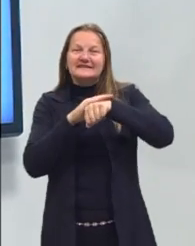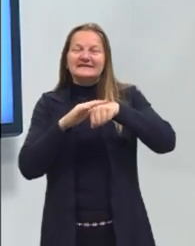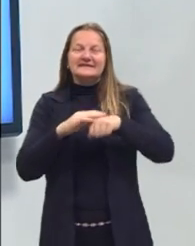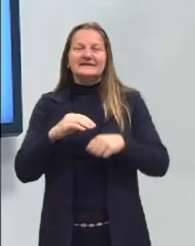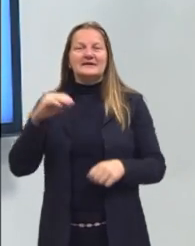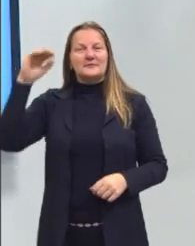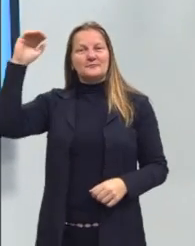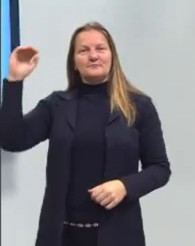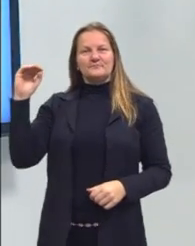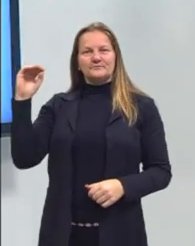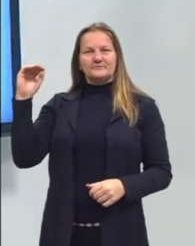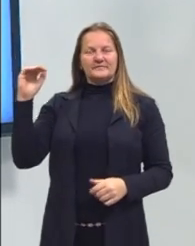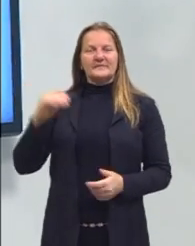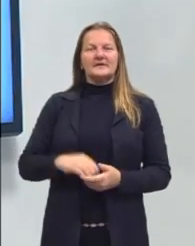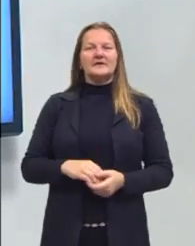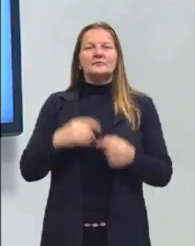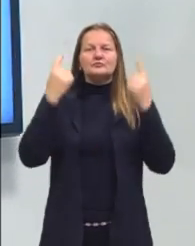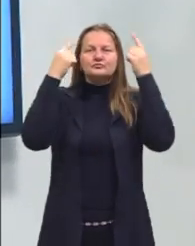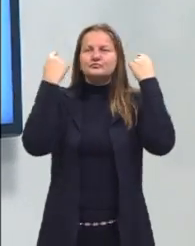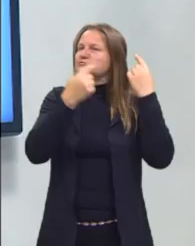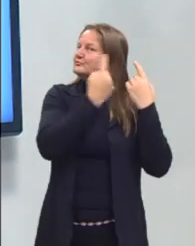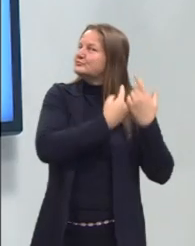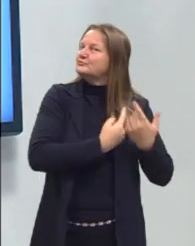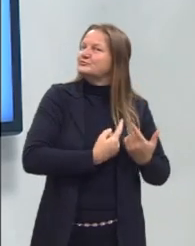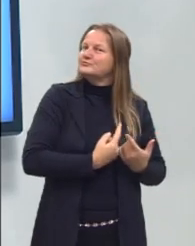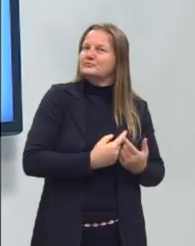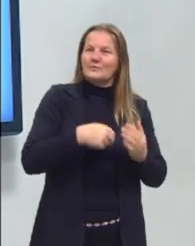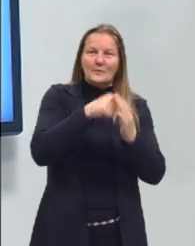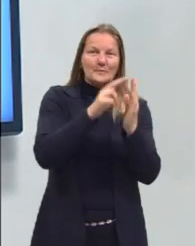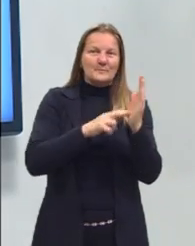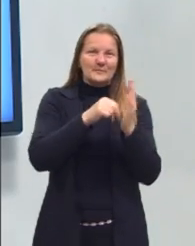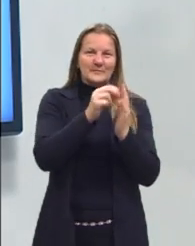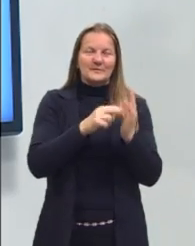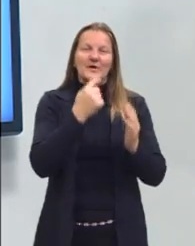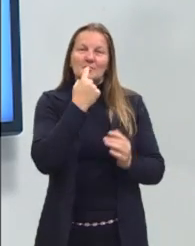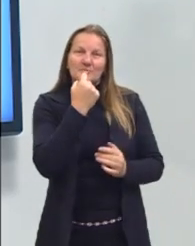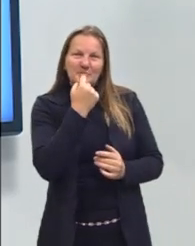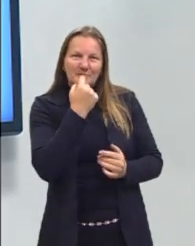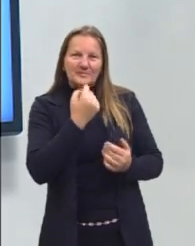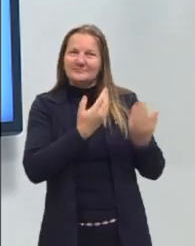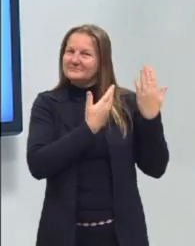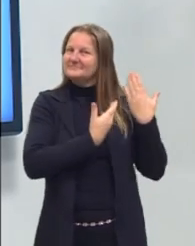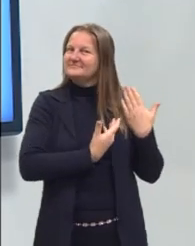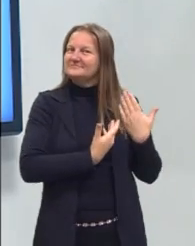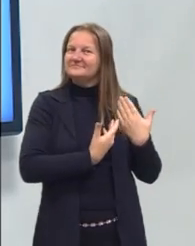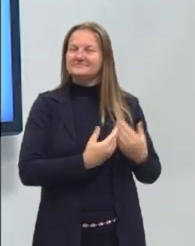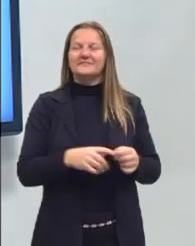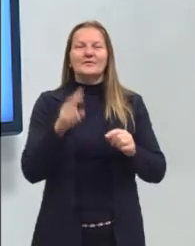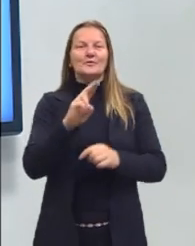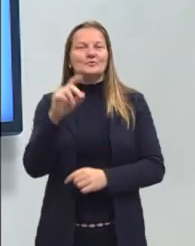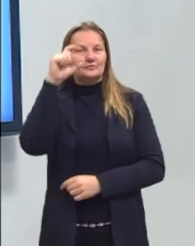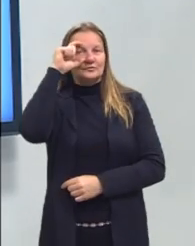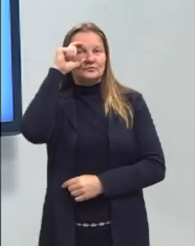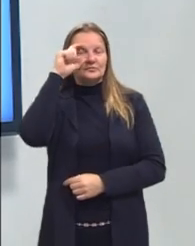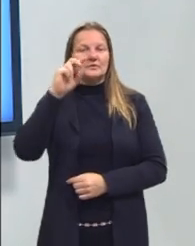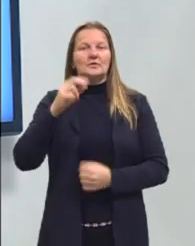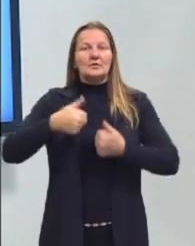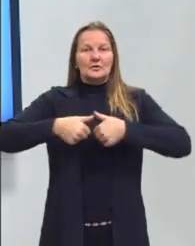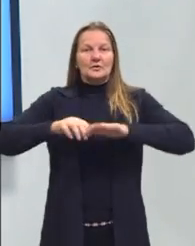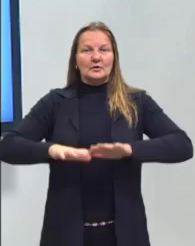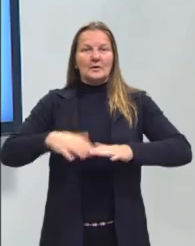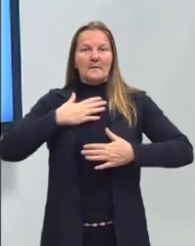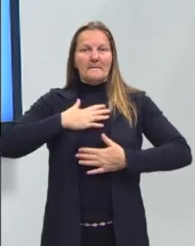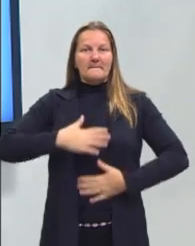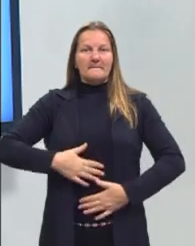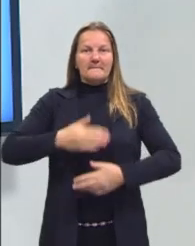média, tenho cabelos cacheados, pintados de vermelho, uso óculos, estou aqui hoje com a